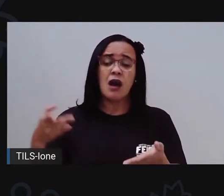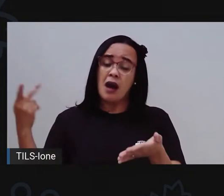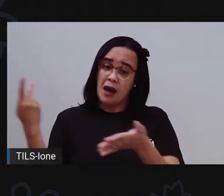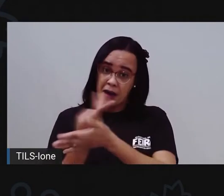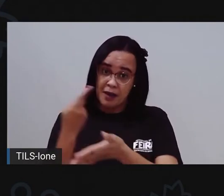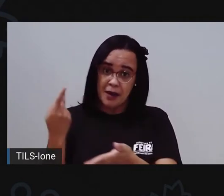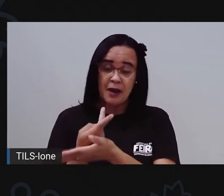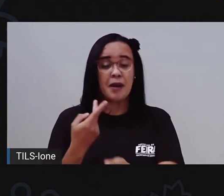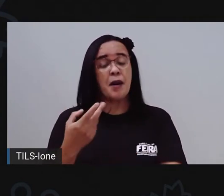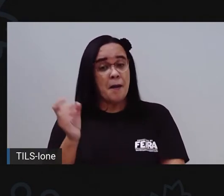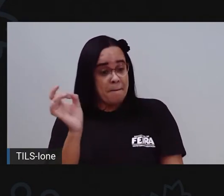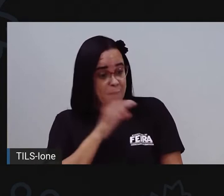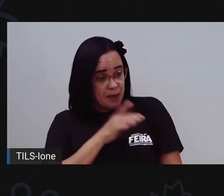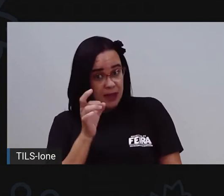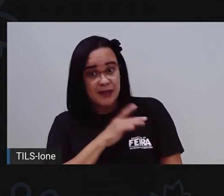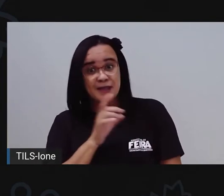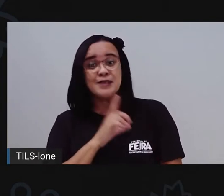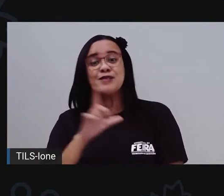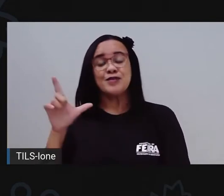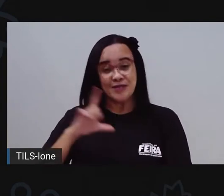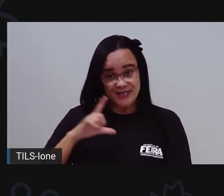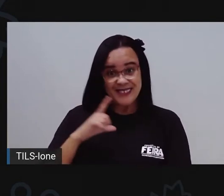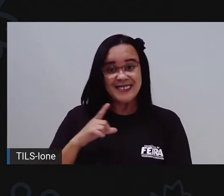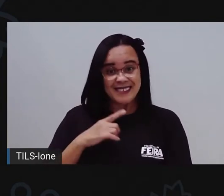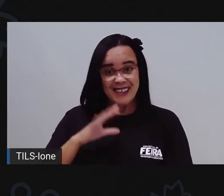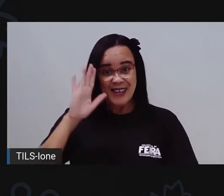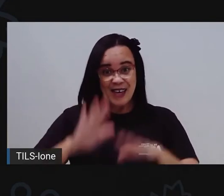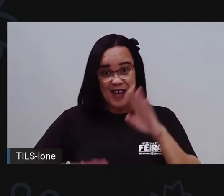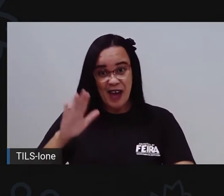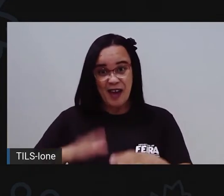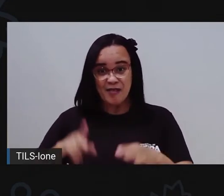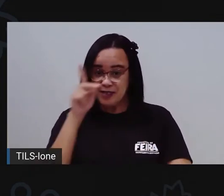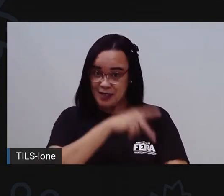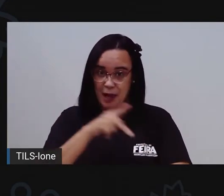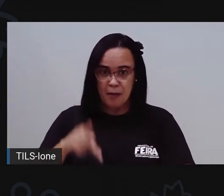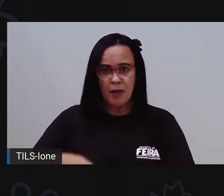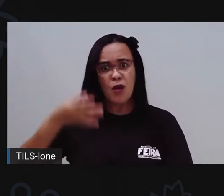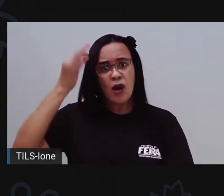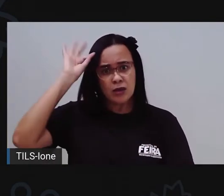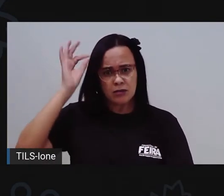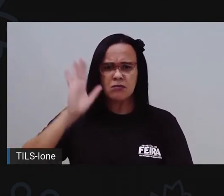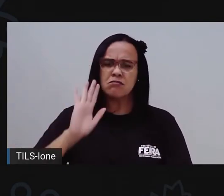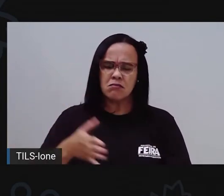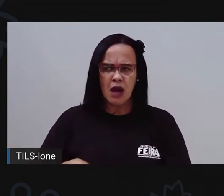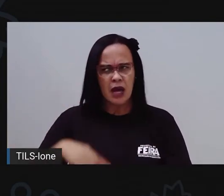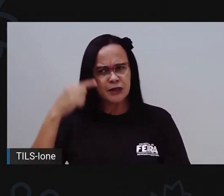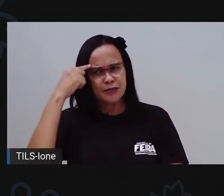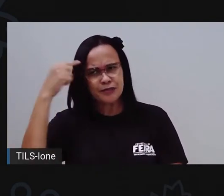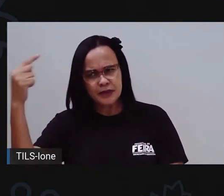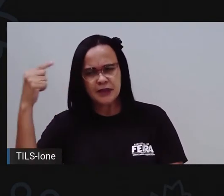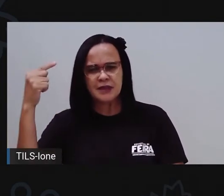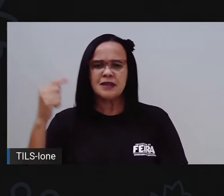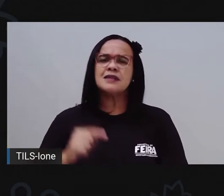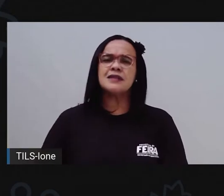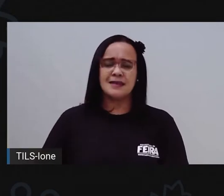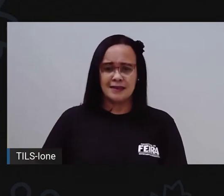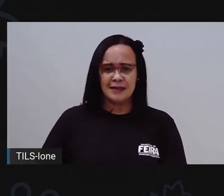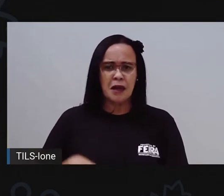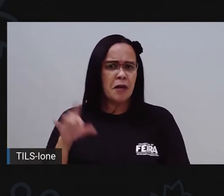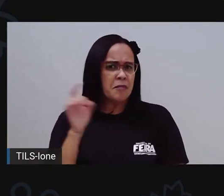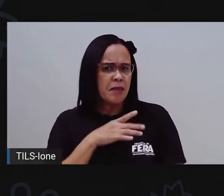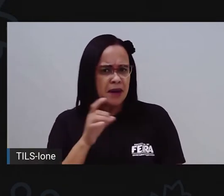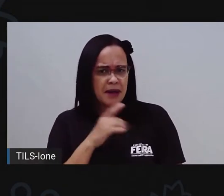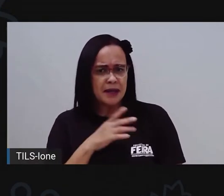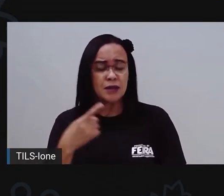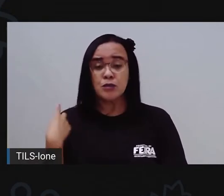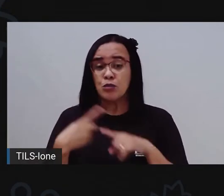preocupado. A gente tenta sempre fazer o melhor. A gente tenta sempre aprender tudo direitinho. Mas